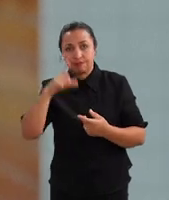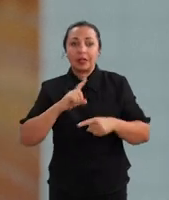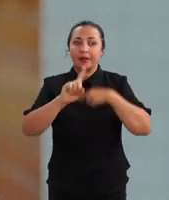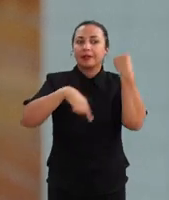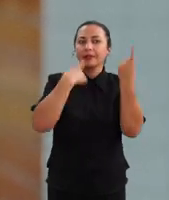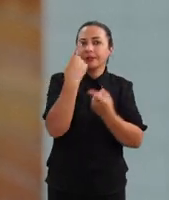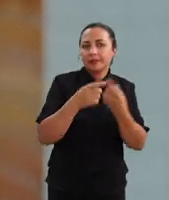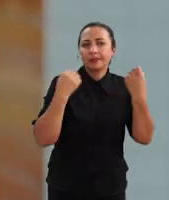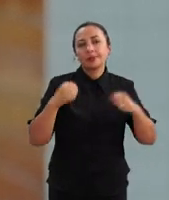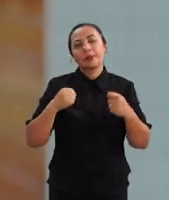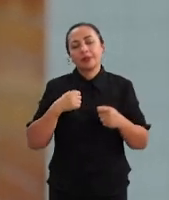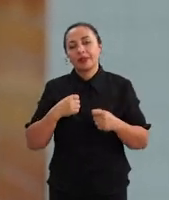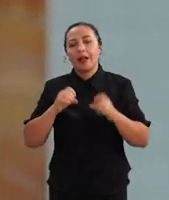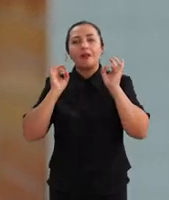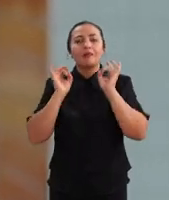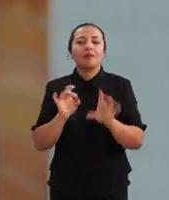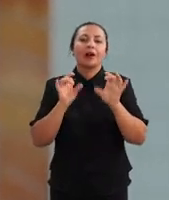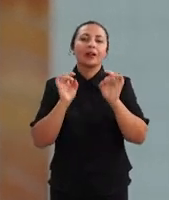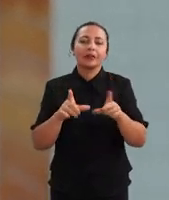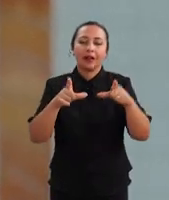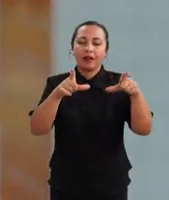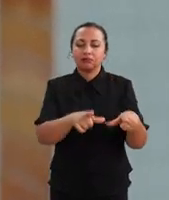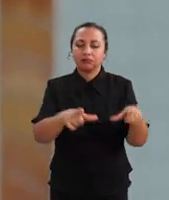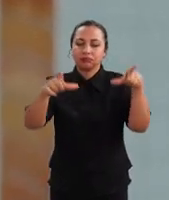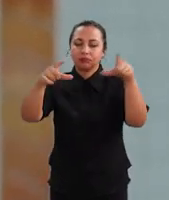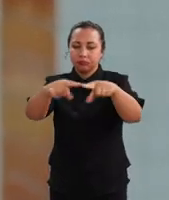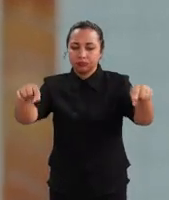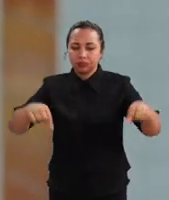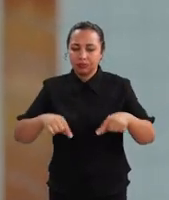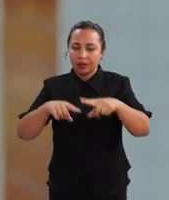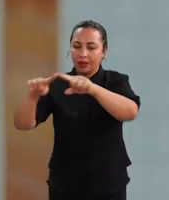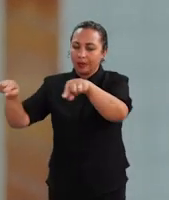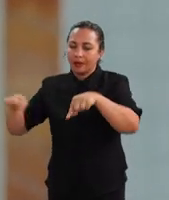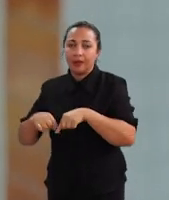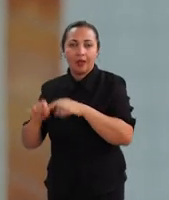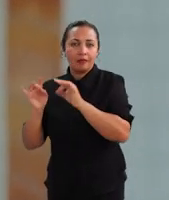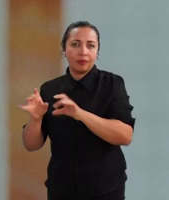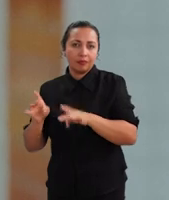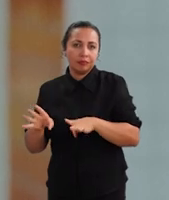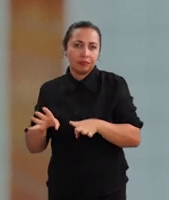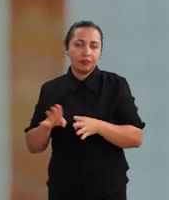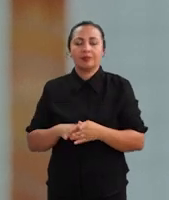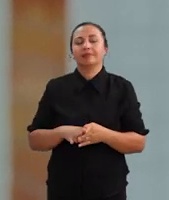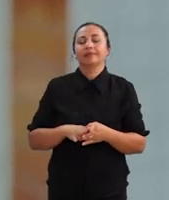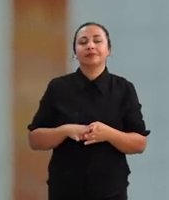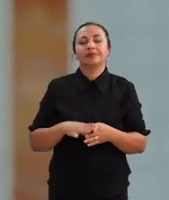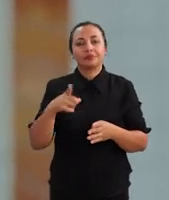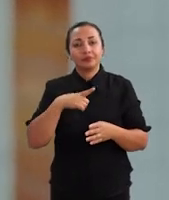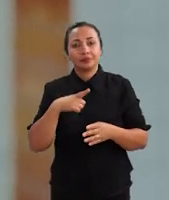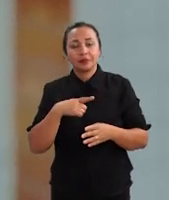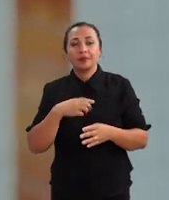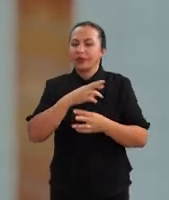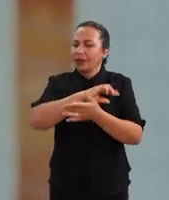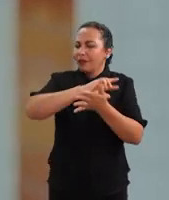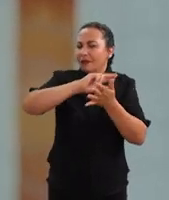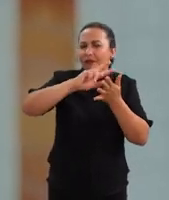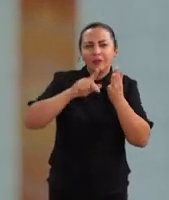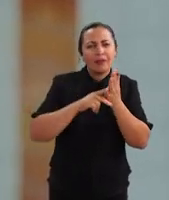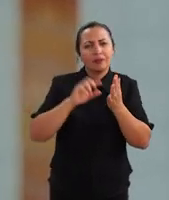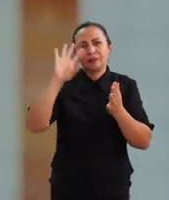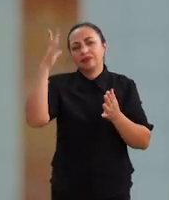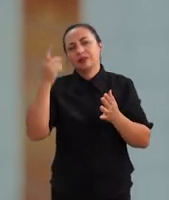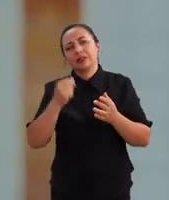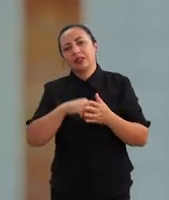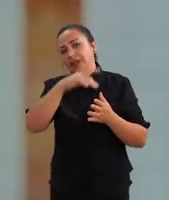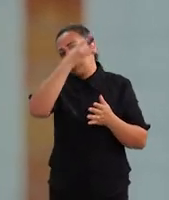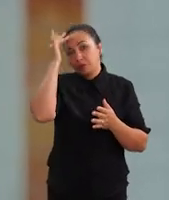posteriormente, elas possam lotear um determinado terreno. Então existem várias circunstâncias que a